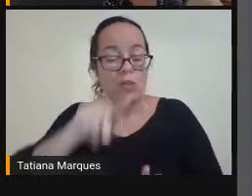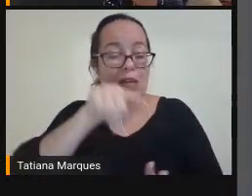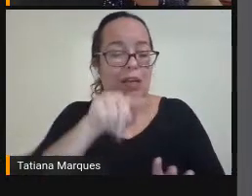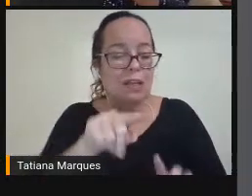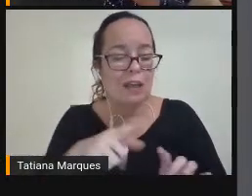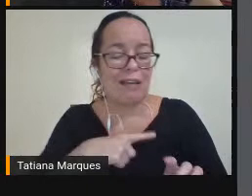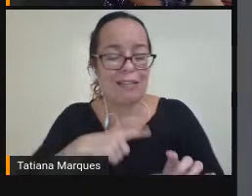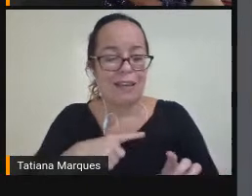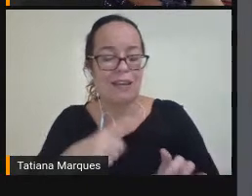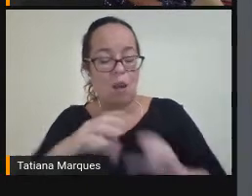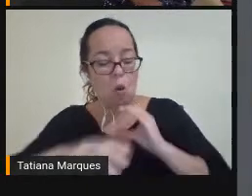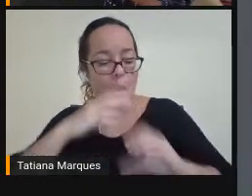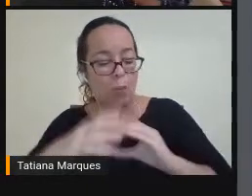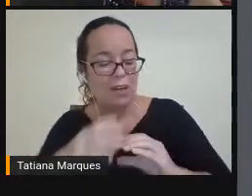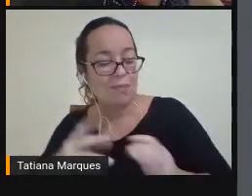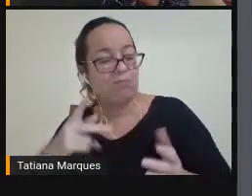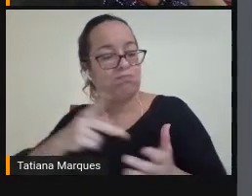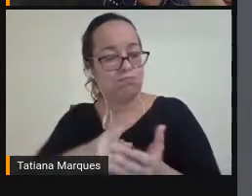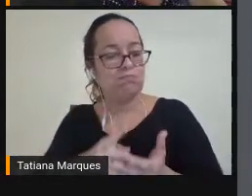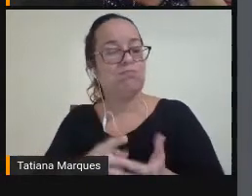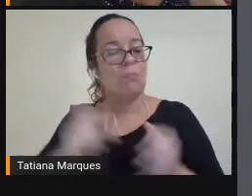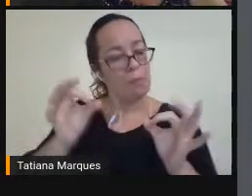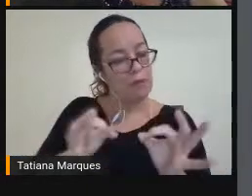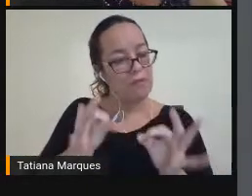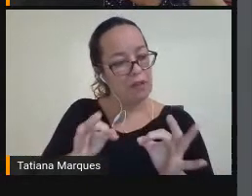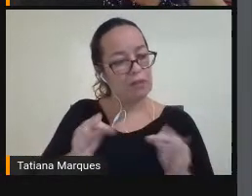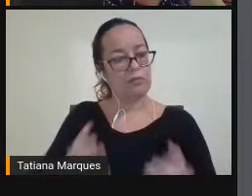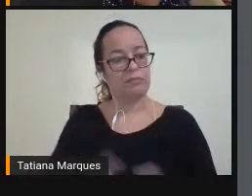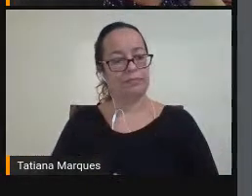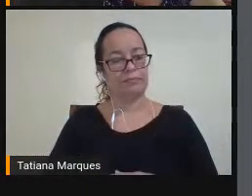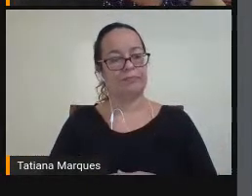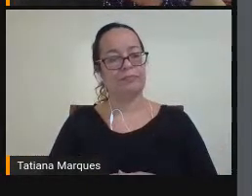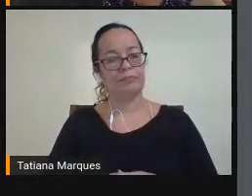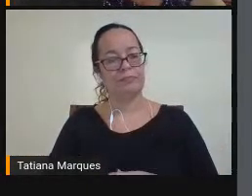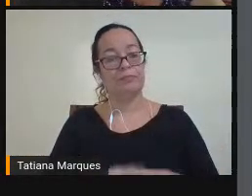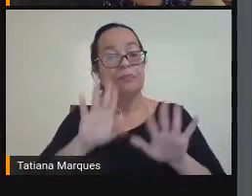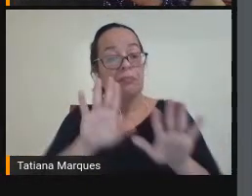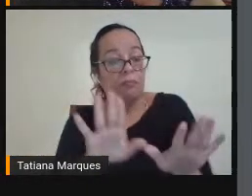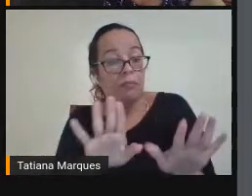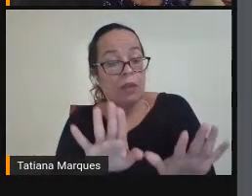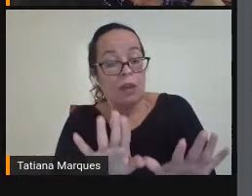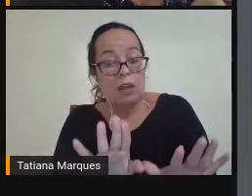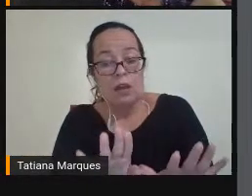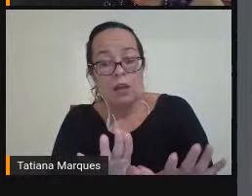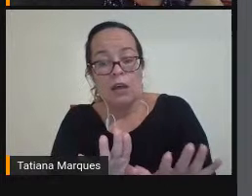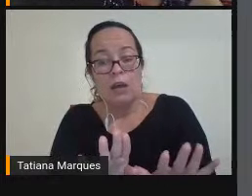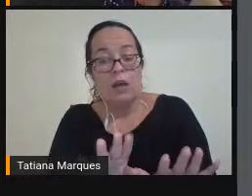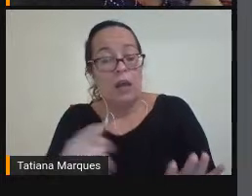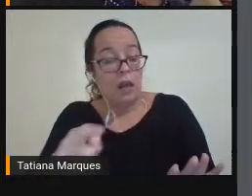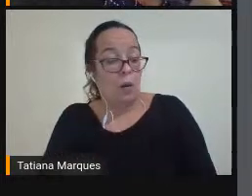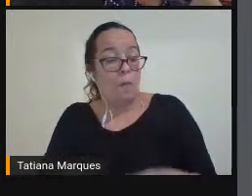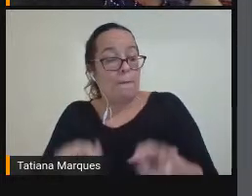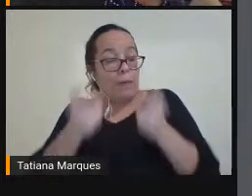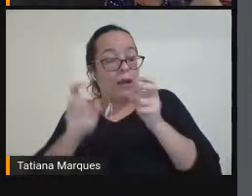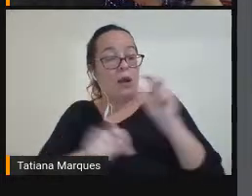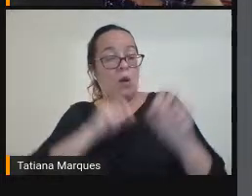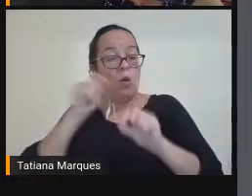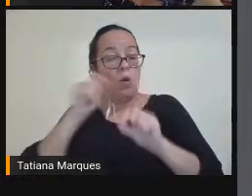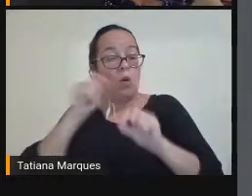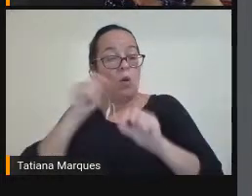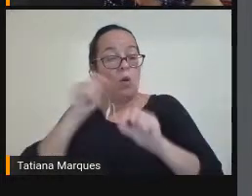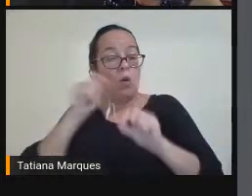Pode passar E olha Pessoal Uma das Coisas Que eu Vejo Né? Na minha